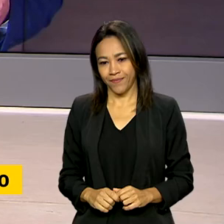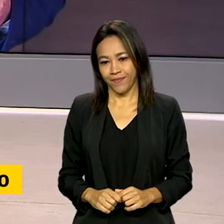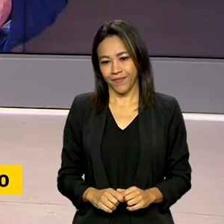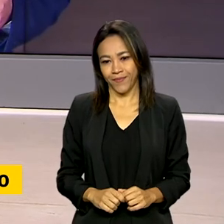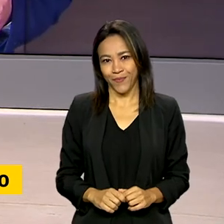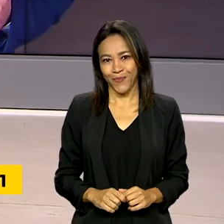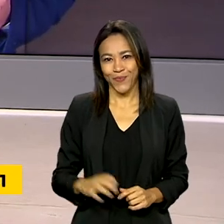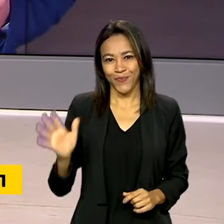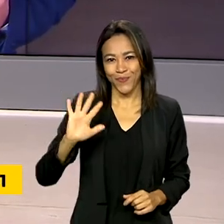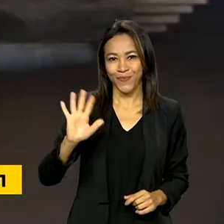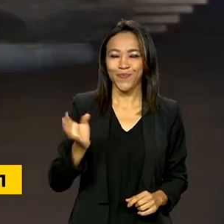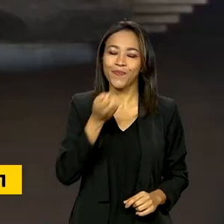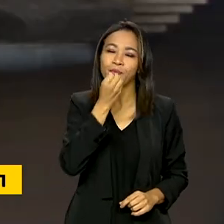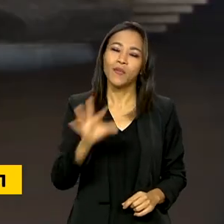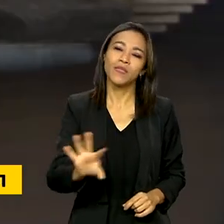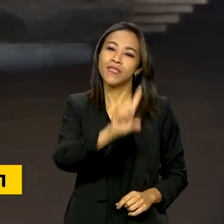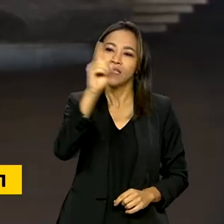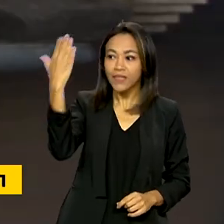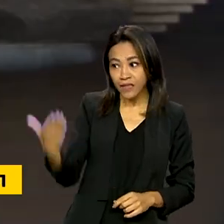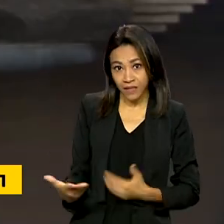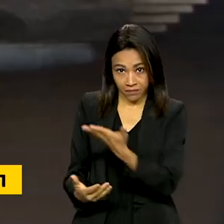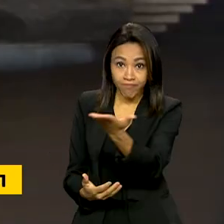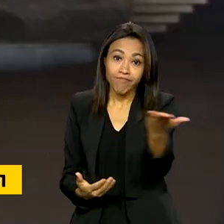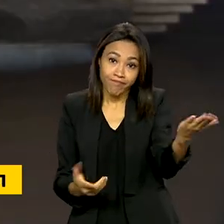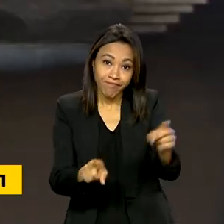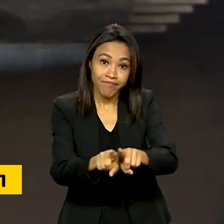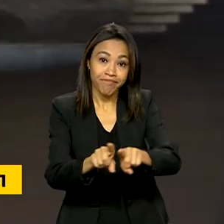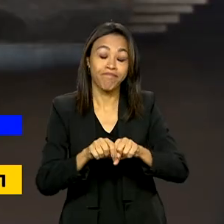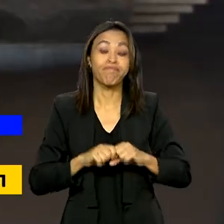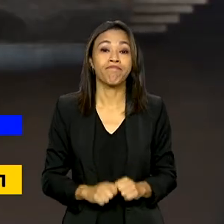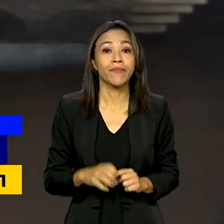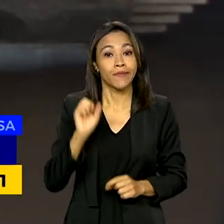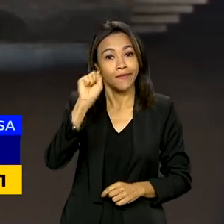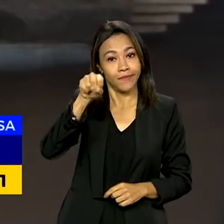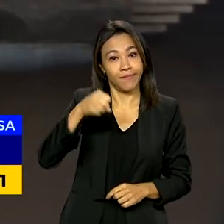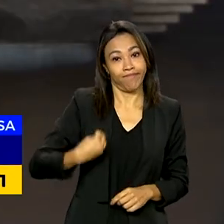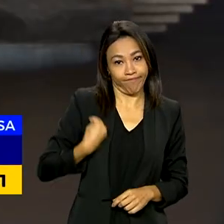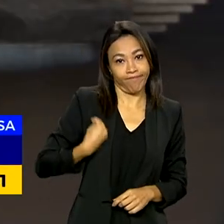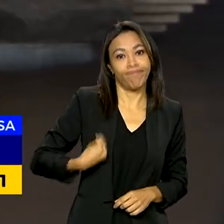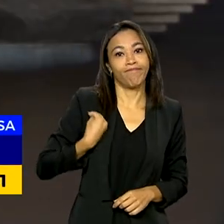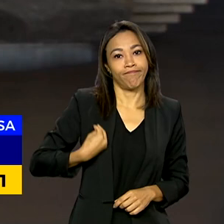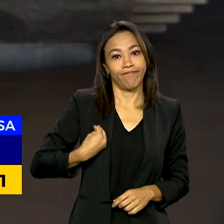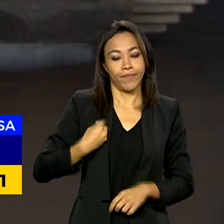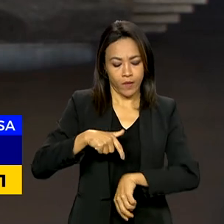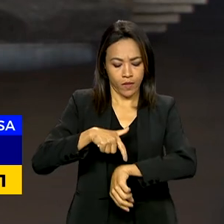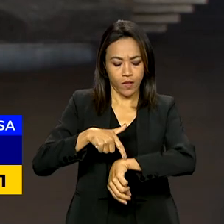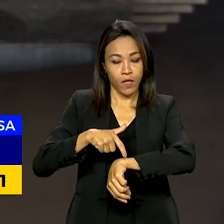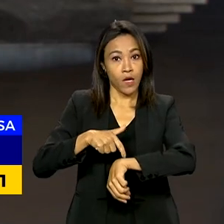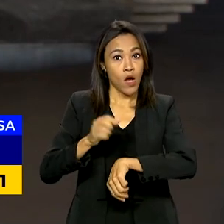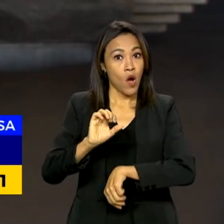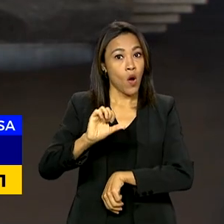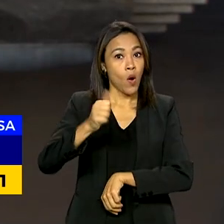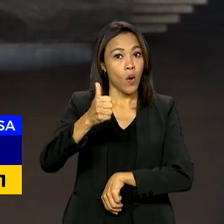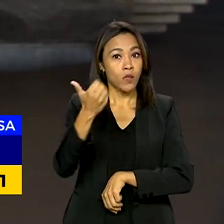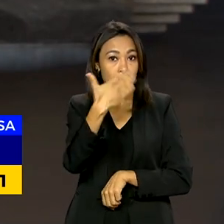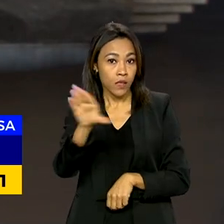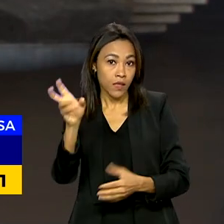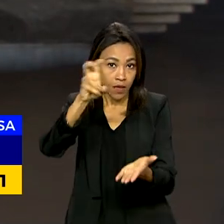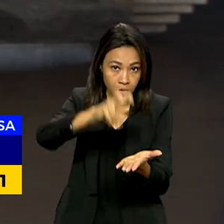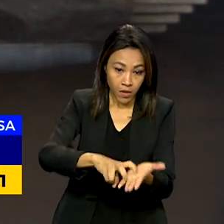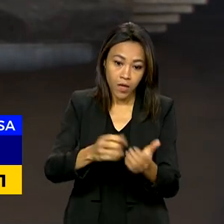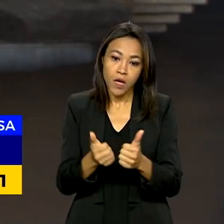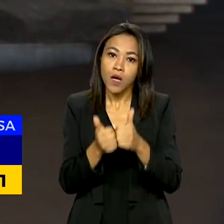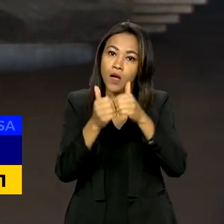Olá, Vanessa, bom dia para você, bom dia a todos. É isso mesmo, esse encontro começa às 11h30 da manhã e será